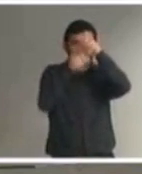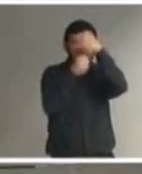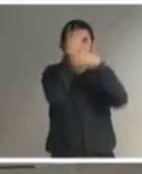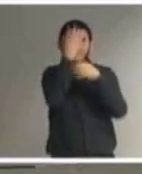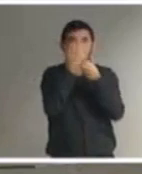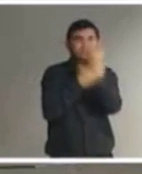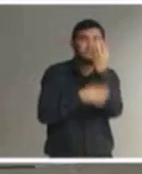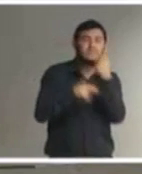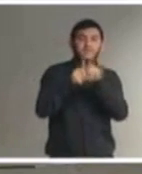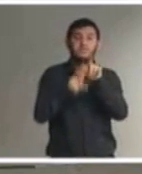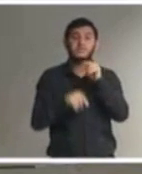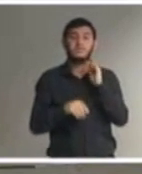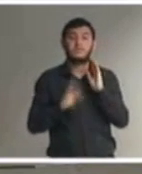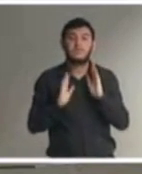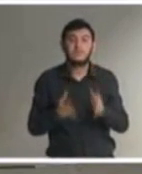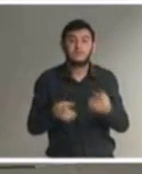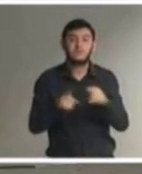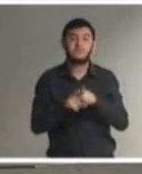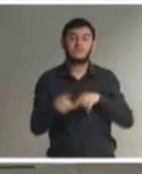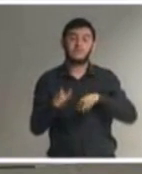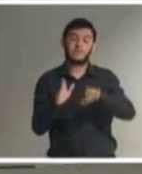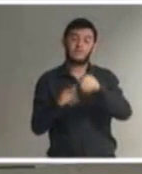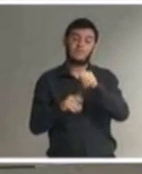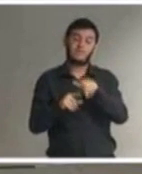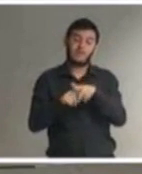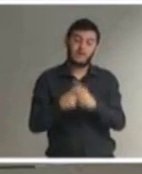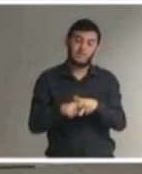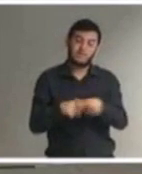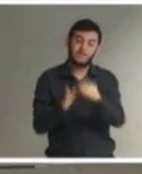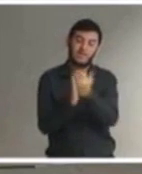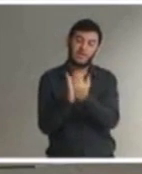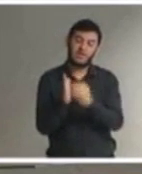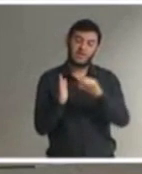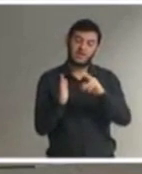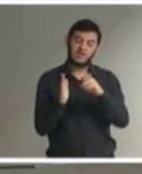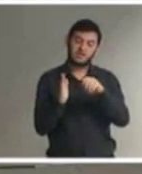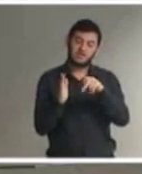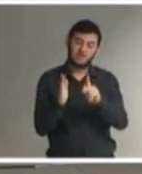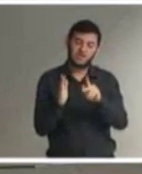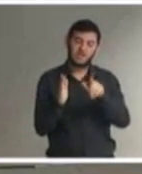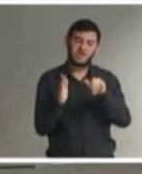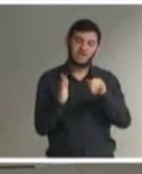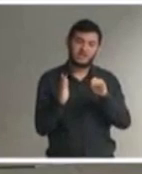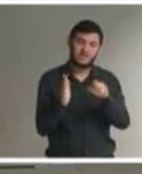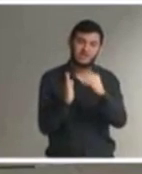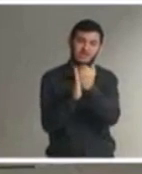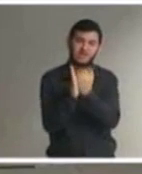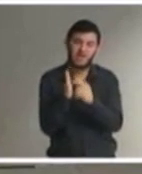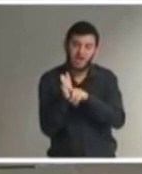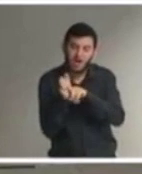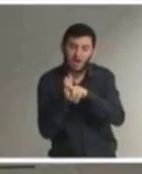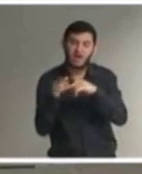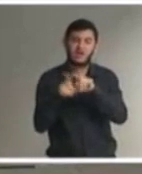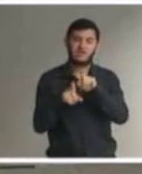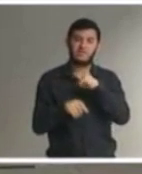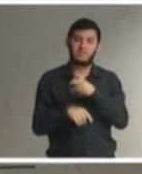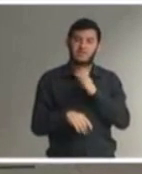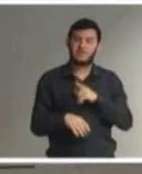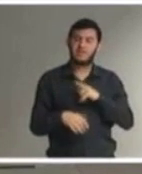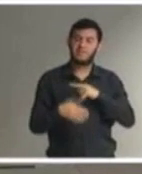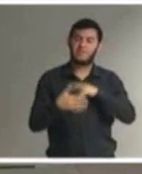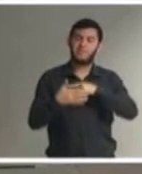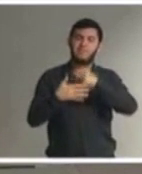disponibilizou que é um checklist onde tem ali todos os pontos de maior relevância e de uma forma bem mastigadinha